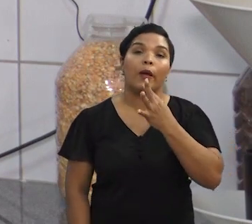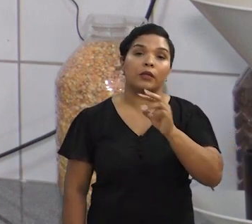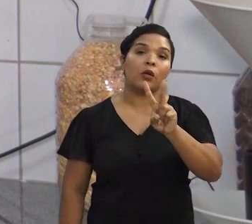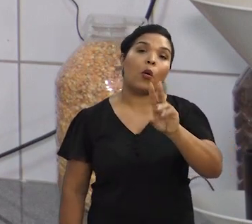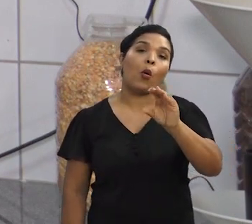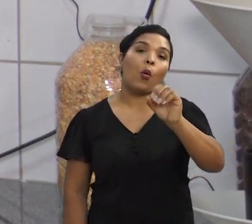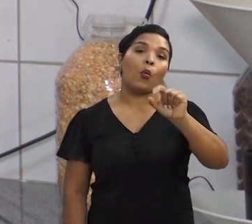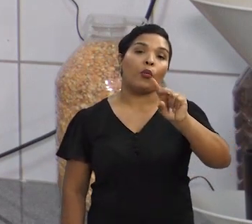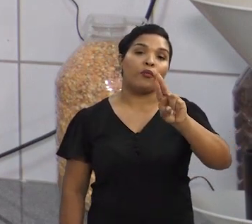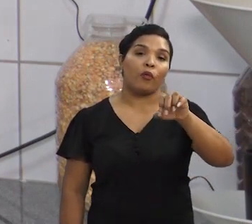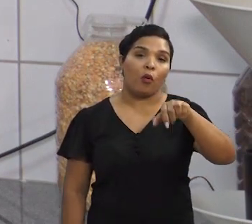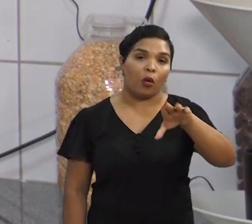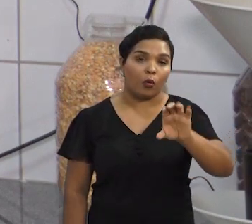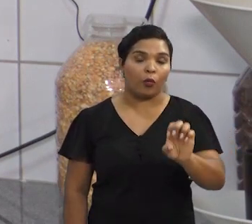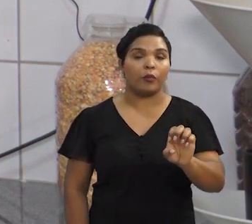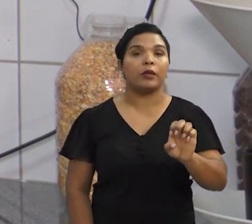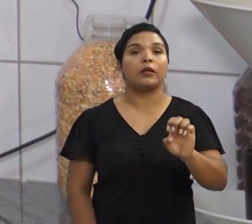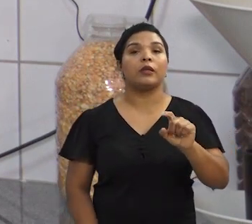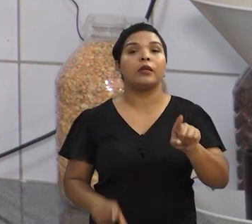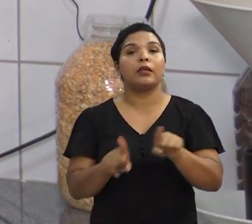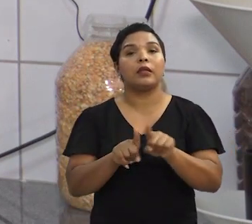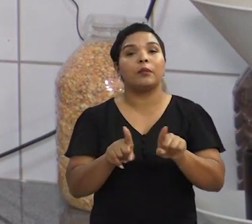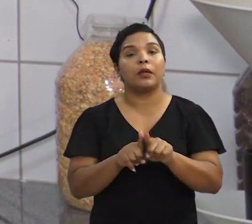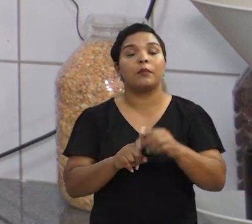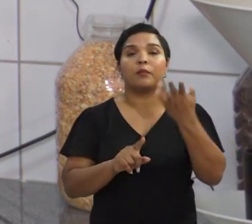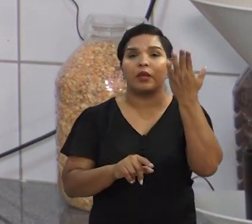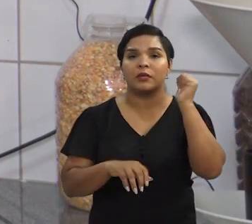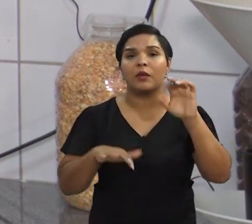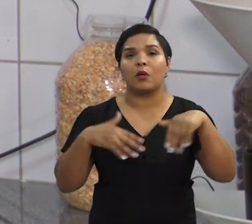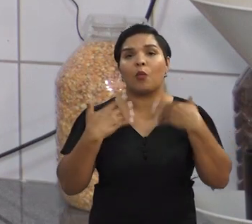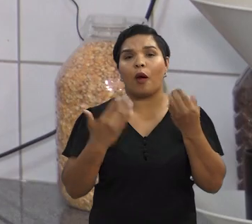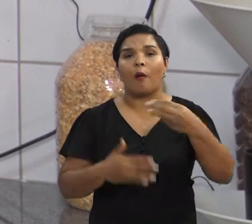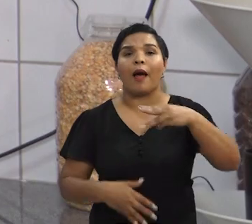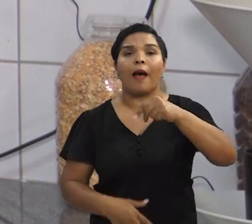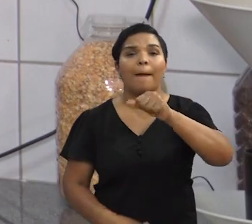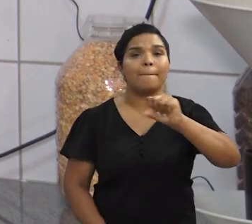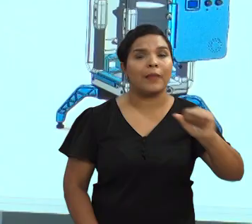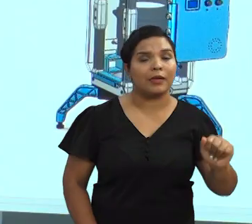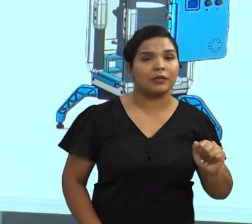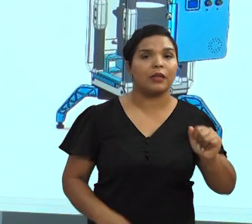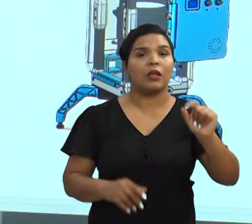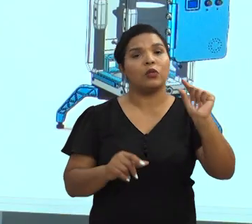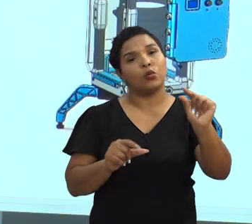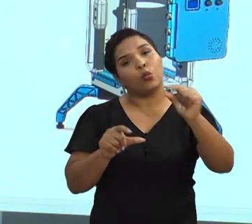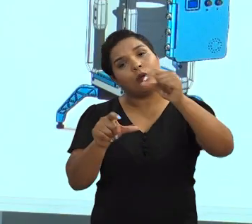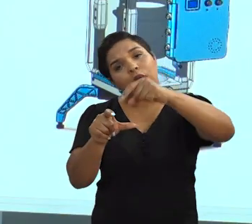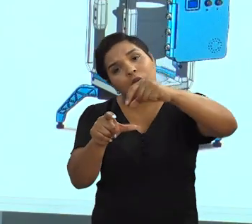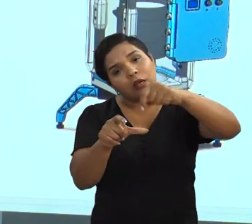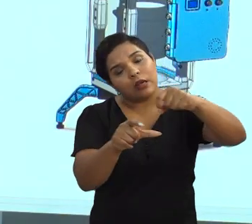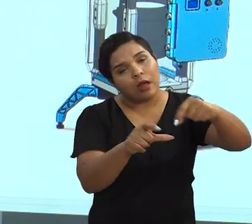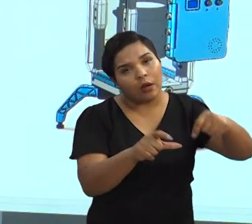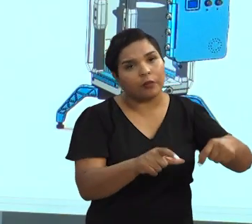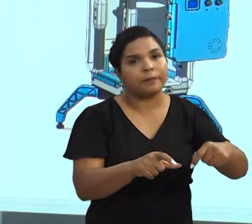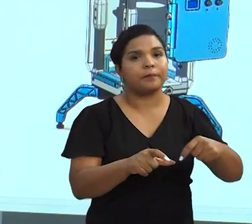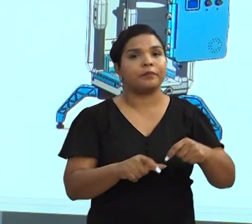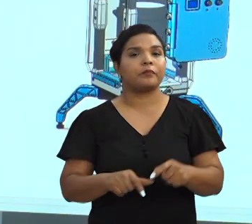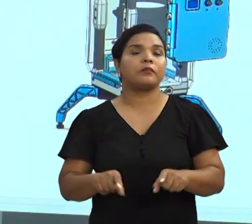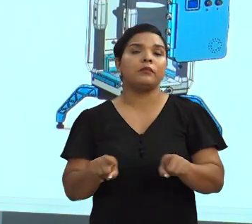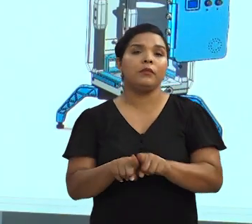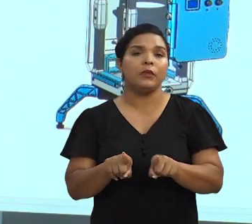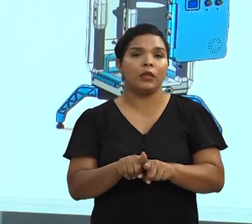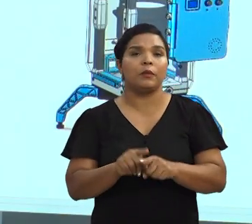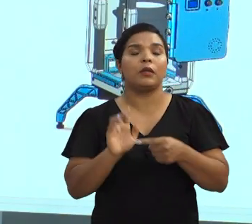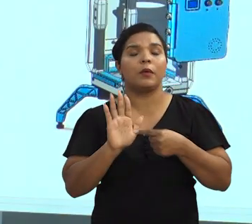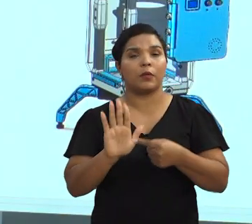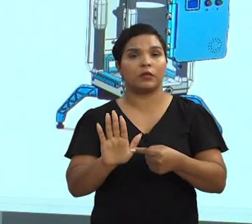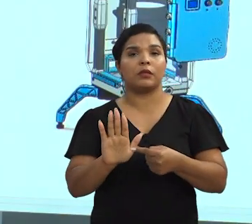temos também uma célula de carga para determinar a massa do grão. Além de fazer tudo que os equipamentos que a gente tem